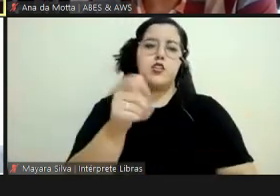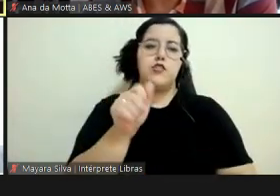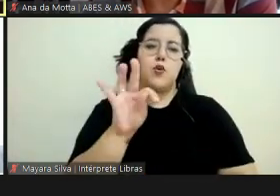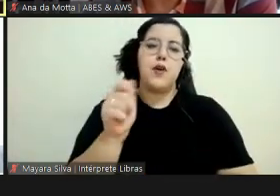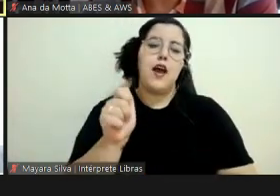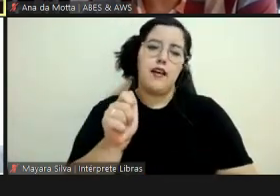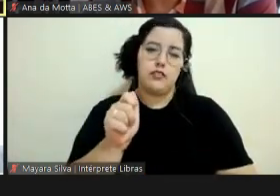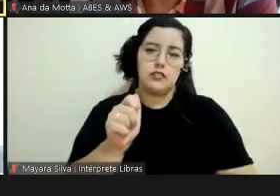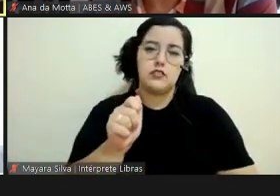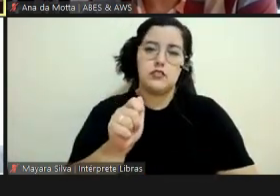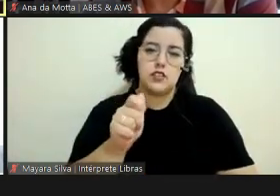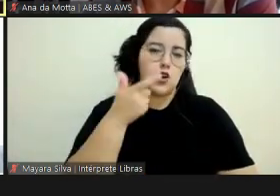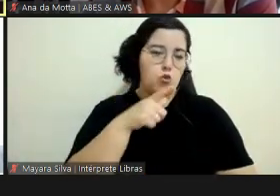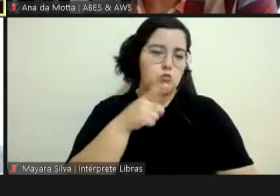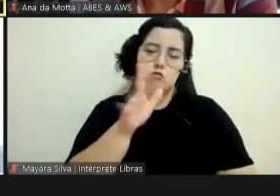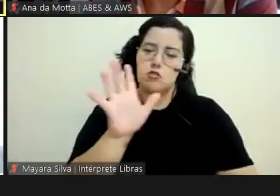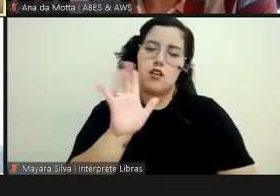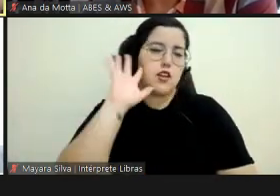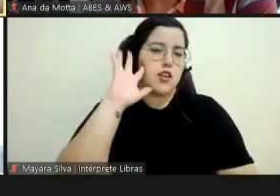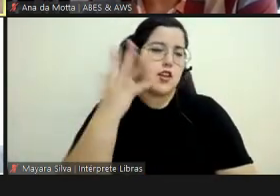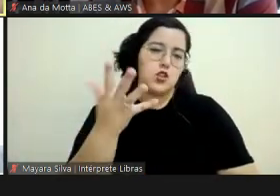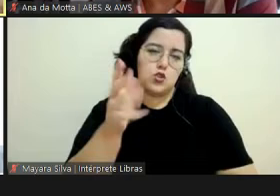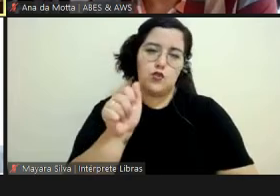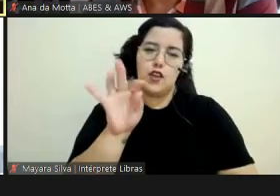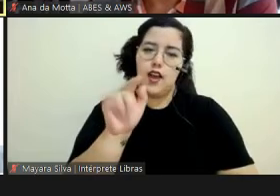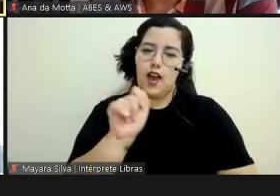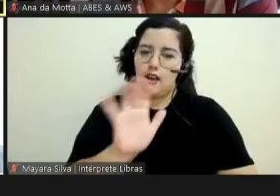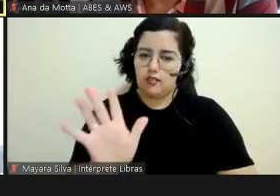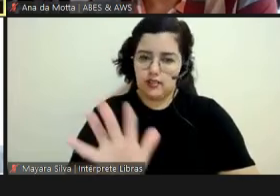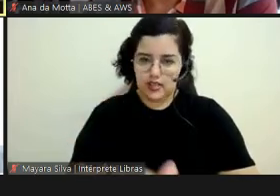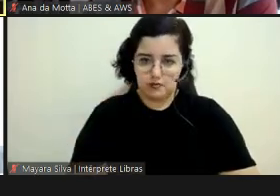não importa, você tem uma ata, né?